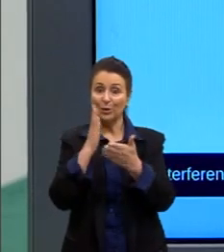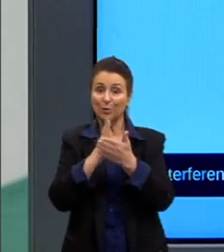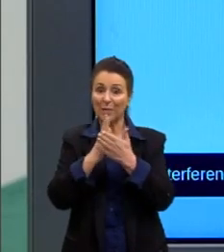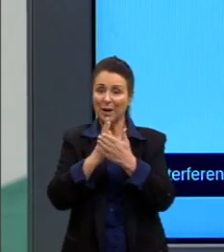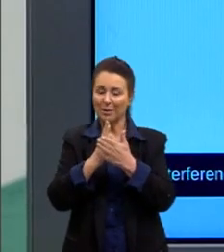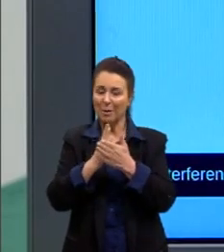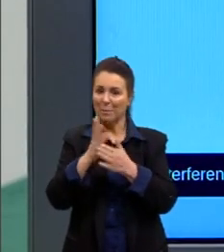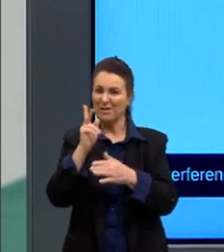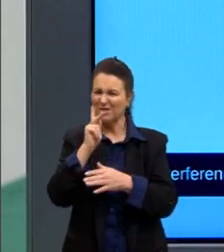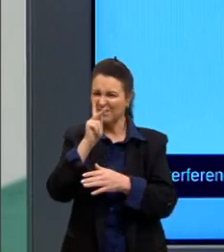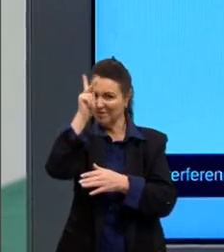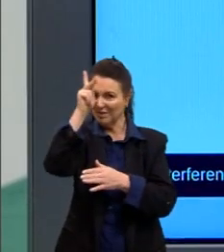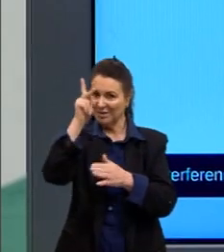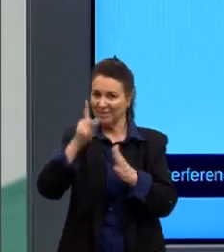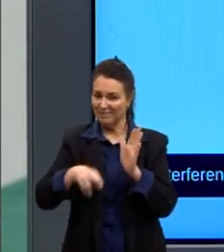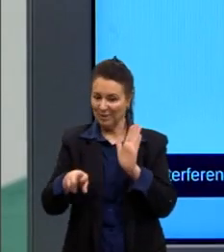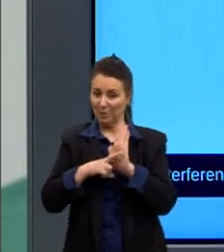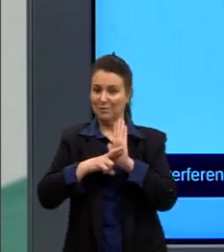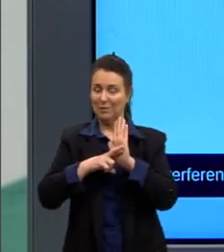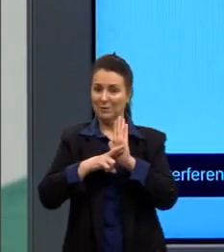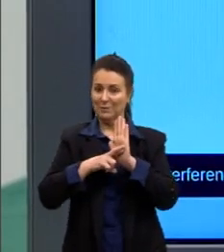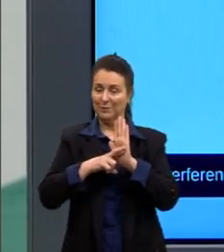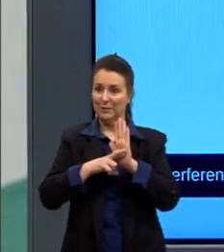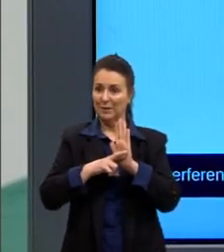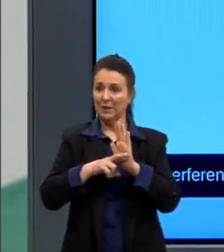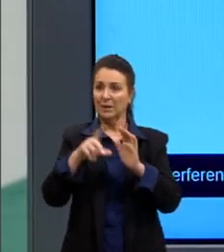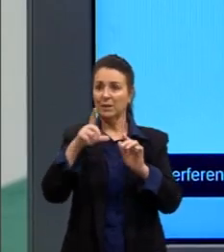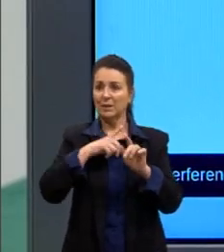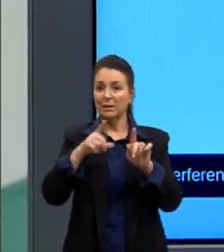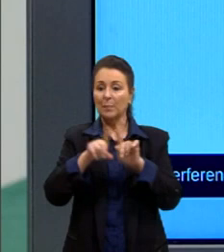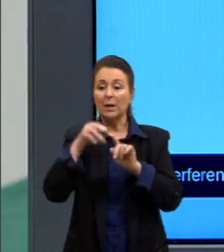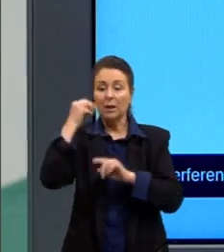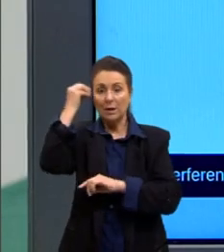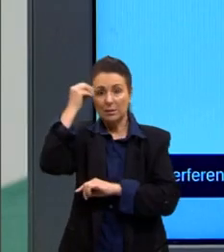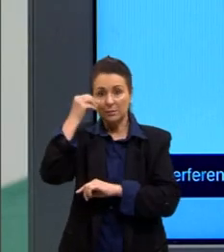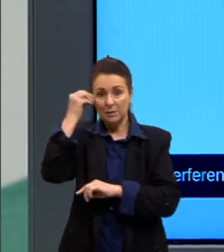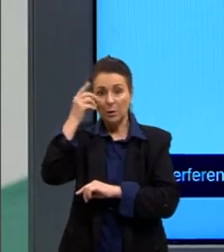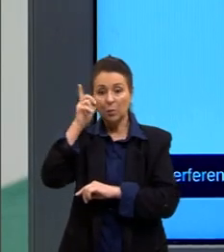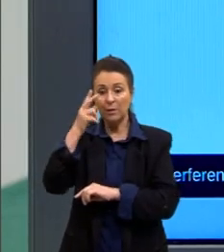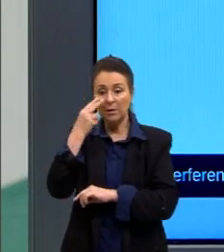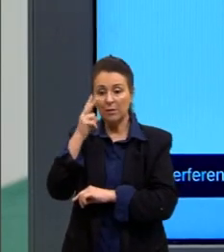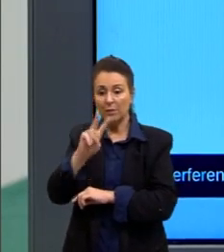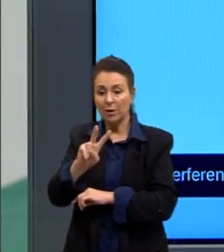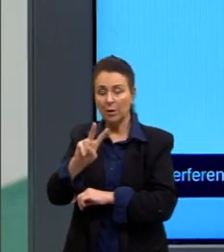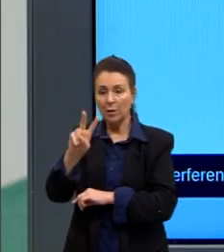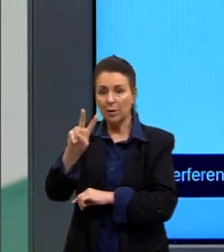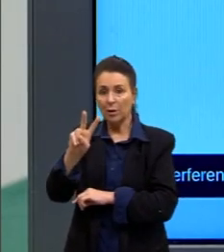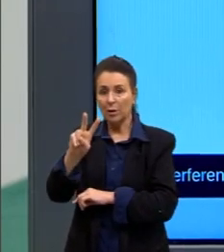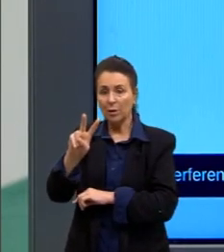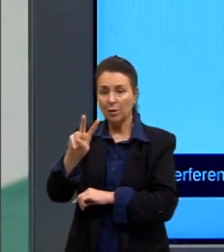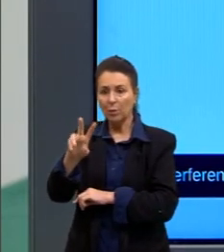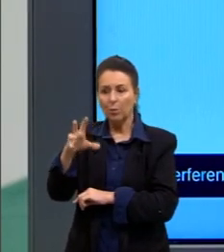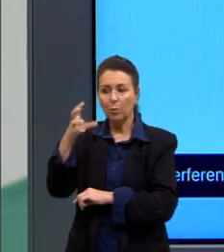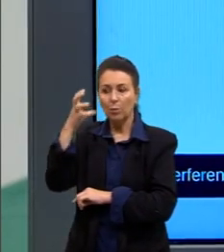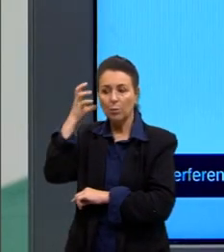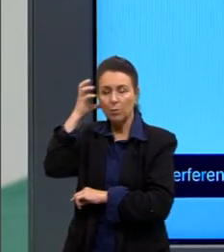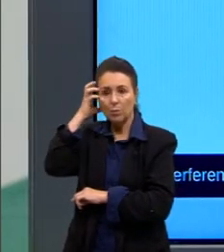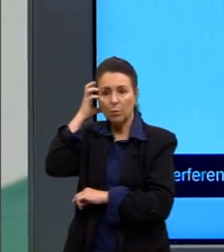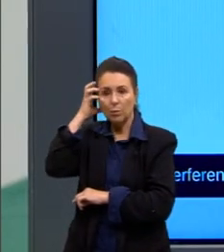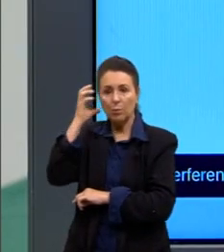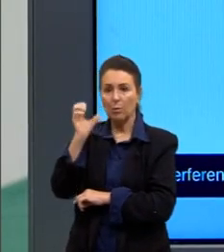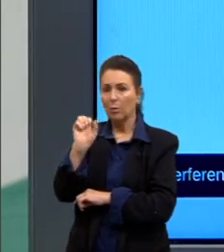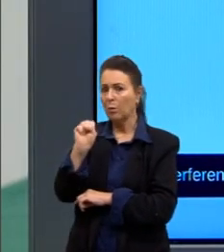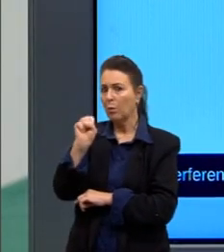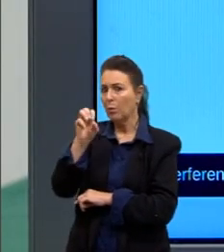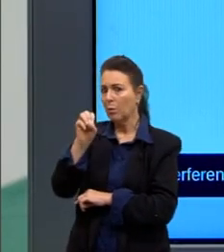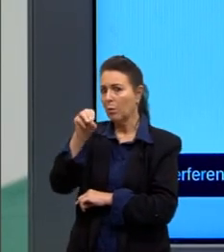E desse lado aqui também. Mas aqui também nesse simulador a gente consegue ver o som. Como que seria o som?